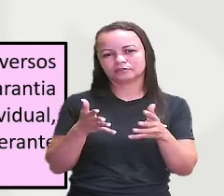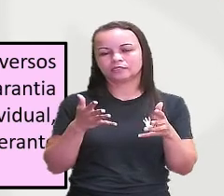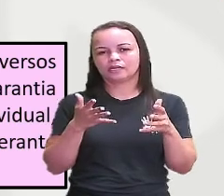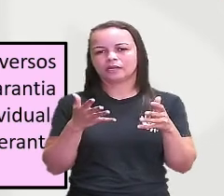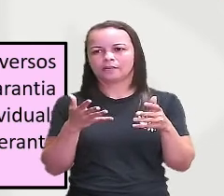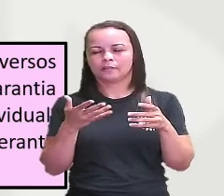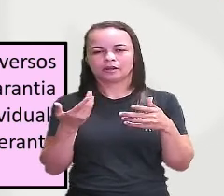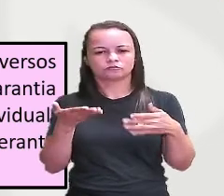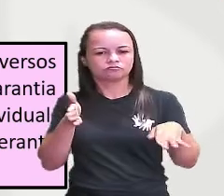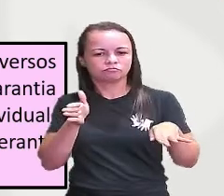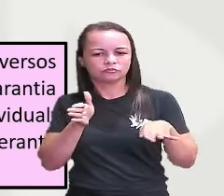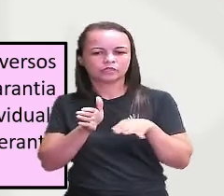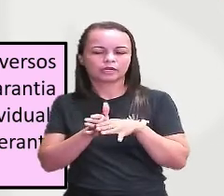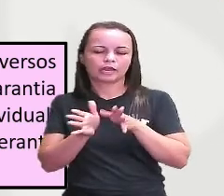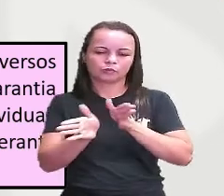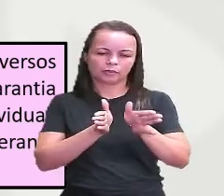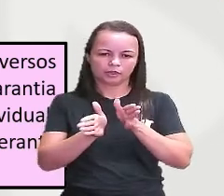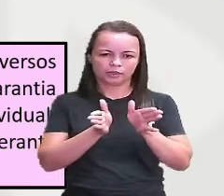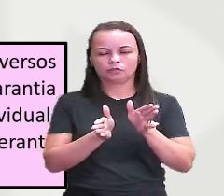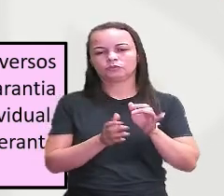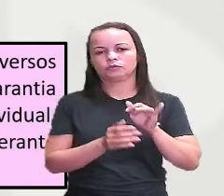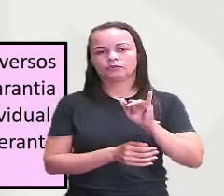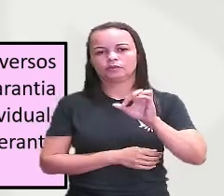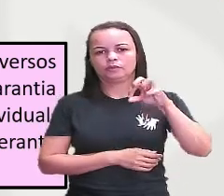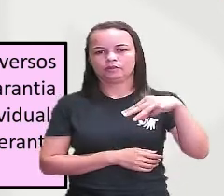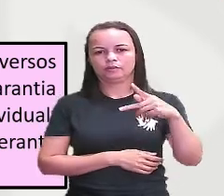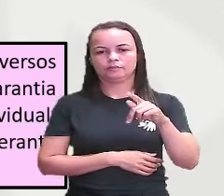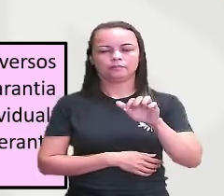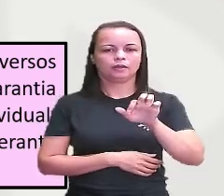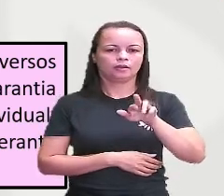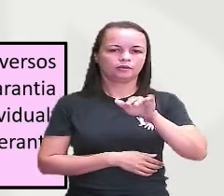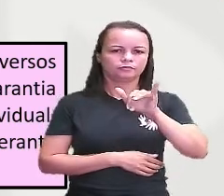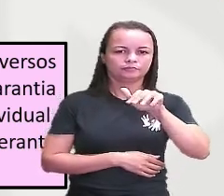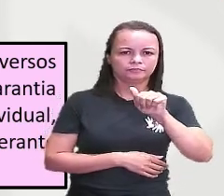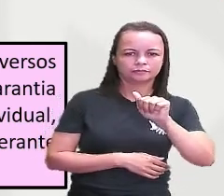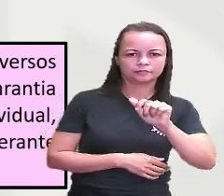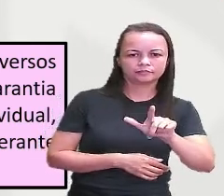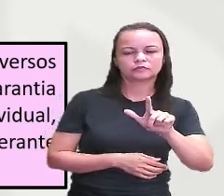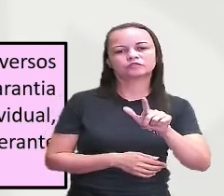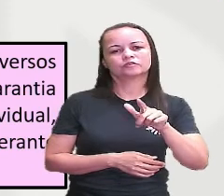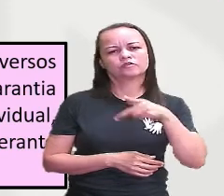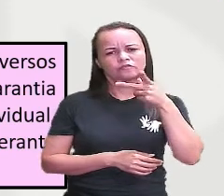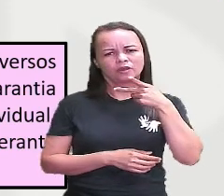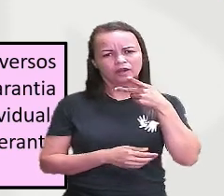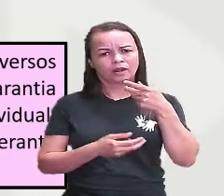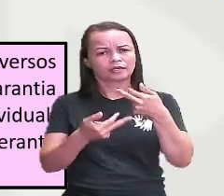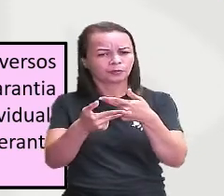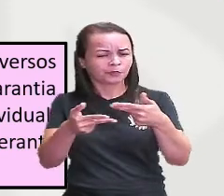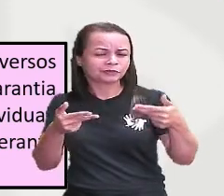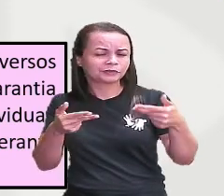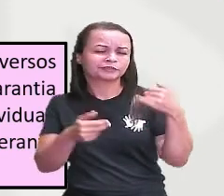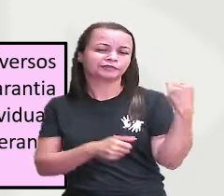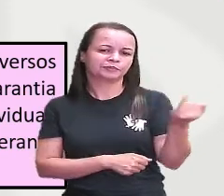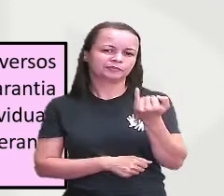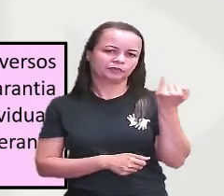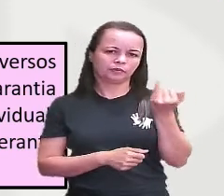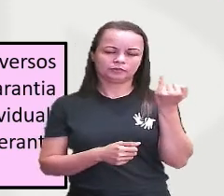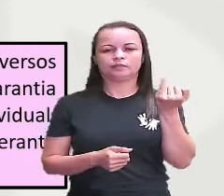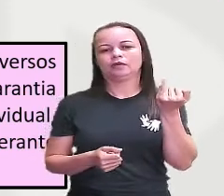no período imperial a gente vai falar de coisas importantes de legados